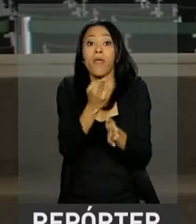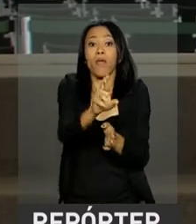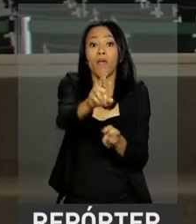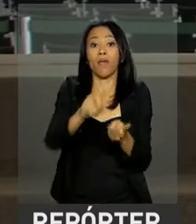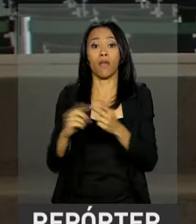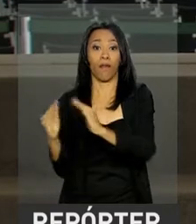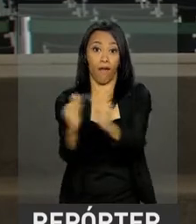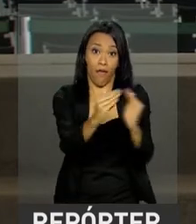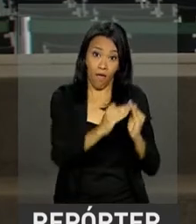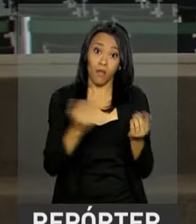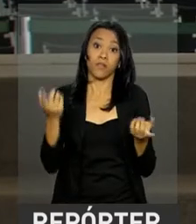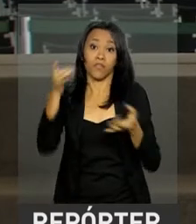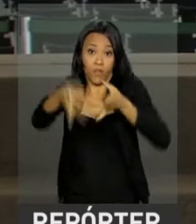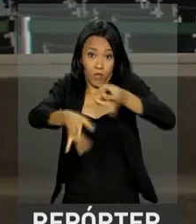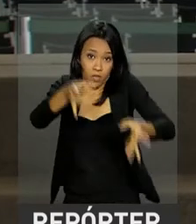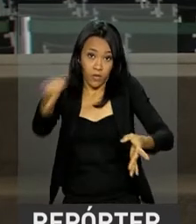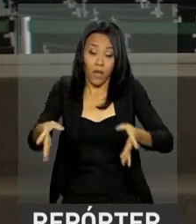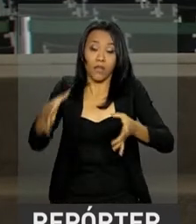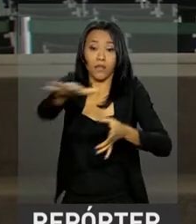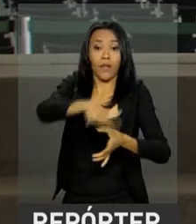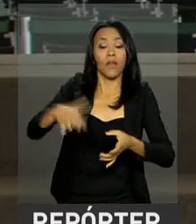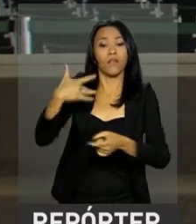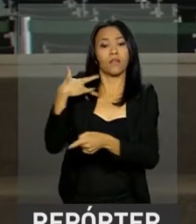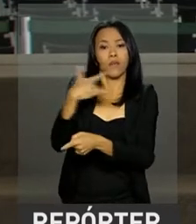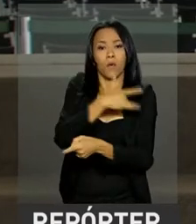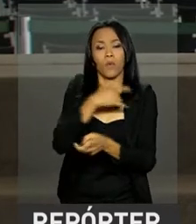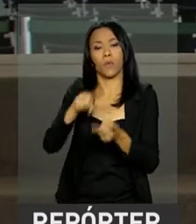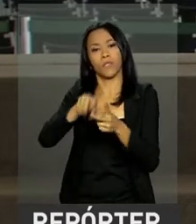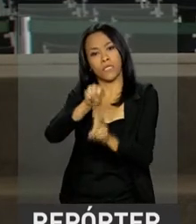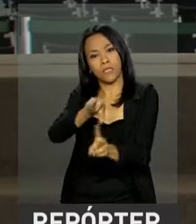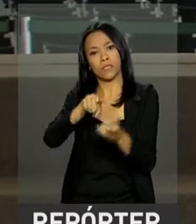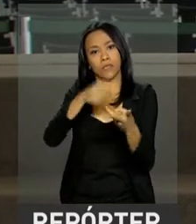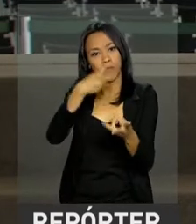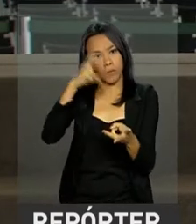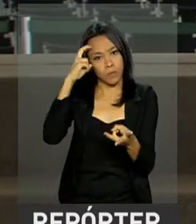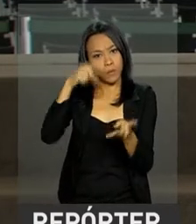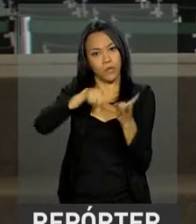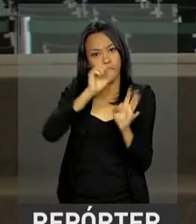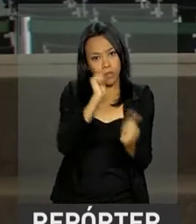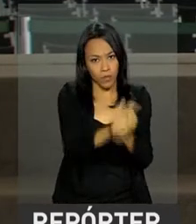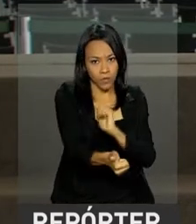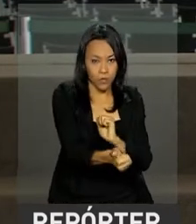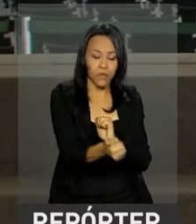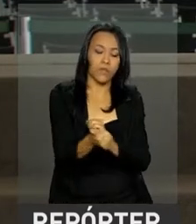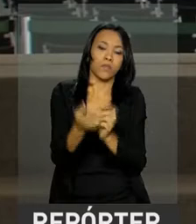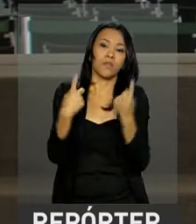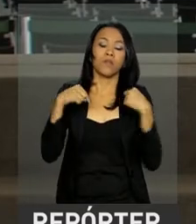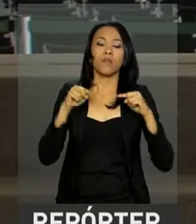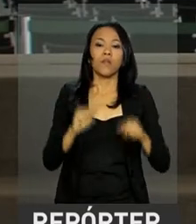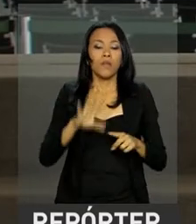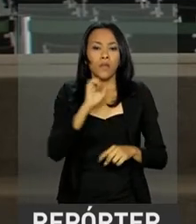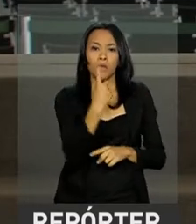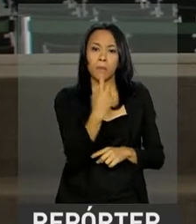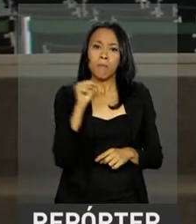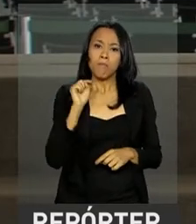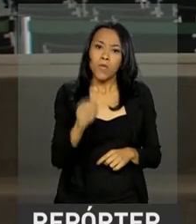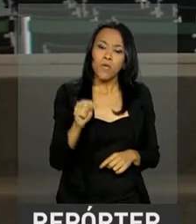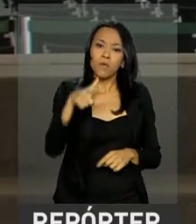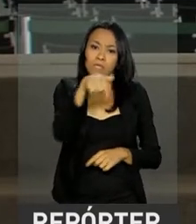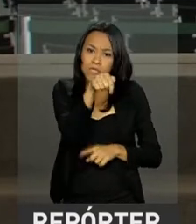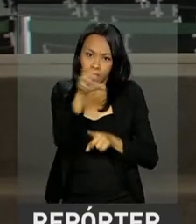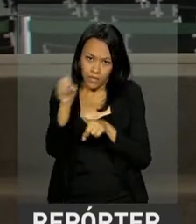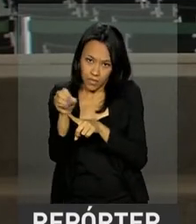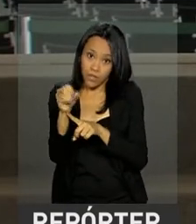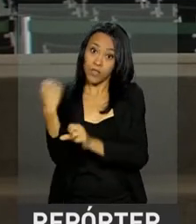além de ações nas áreas de saúde, educação, cultura e esporte. Cerca de 1.700 obras foram